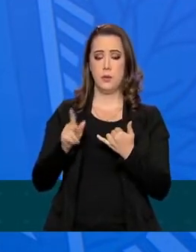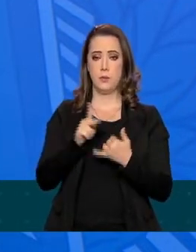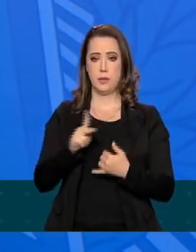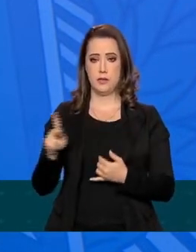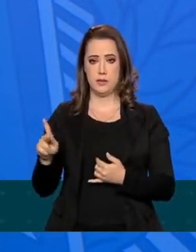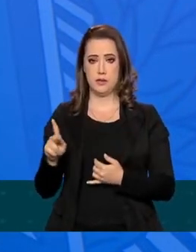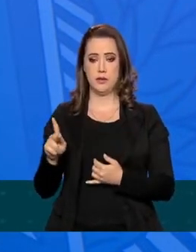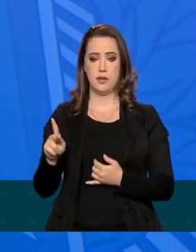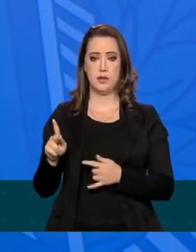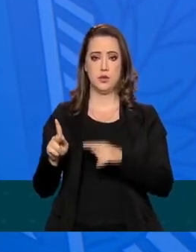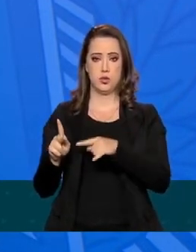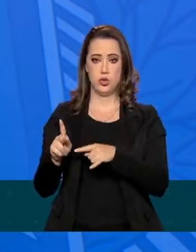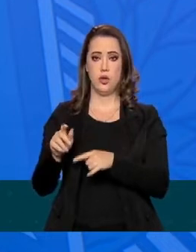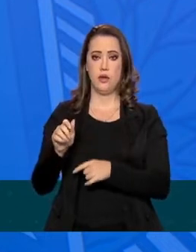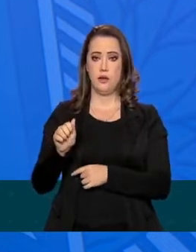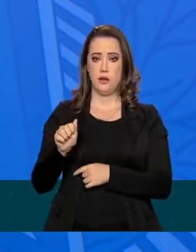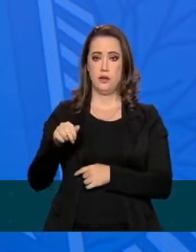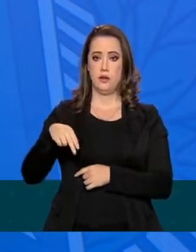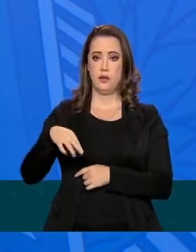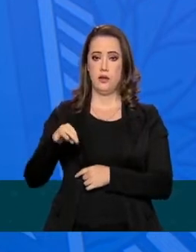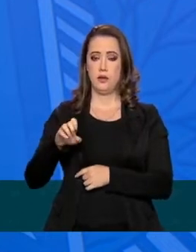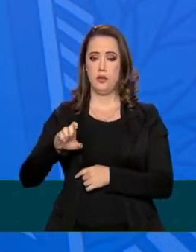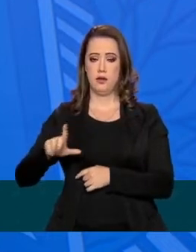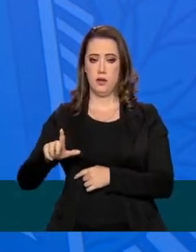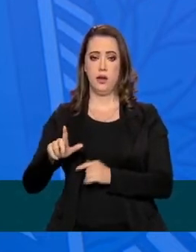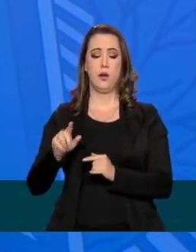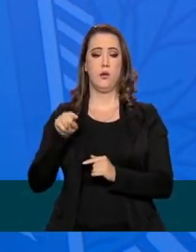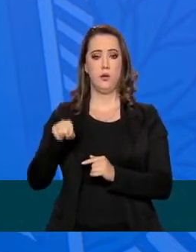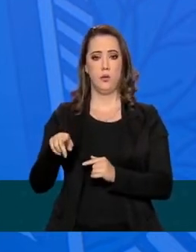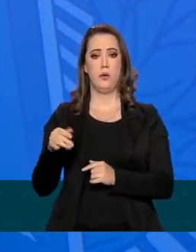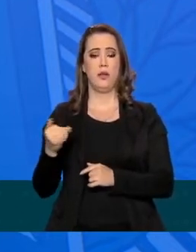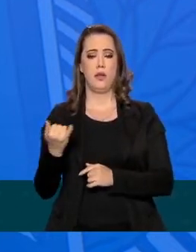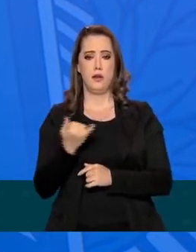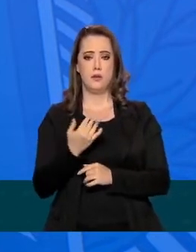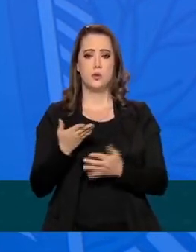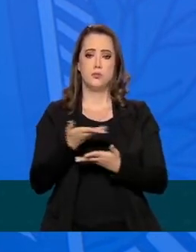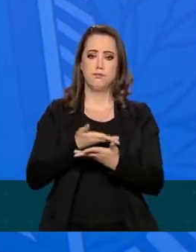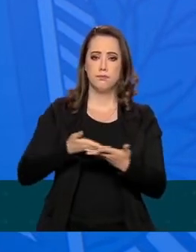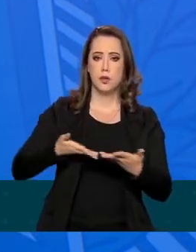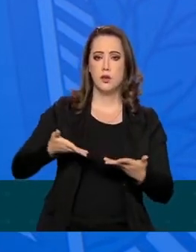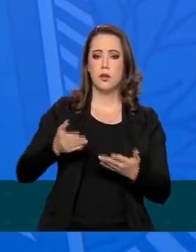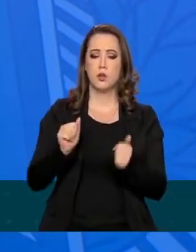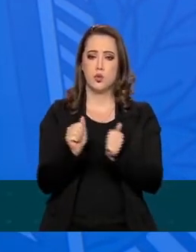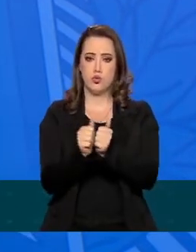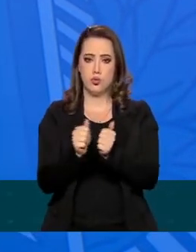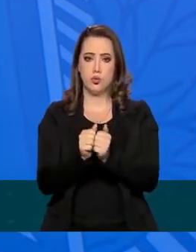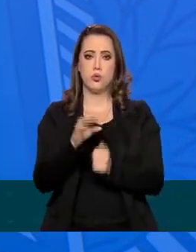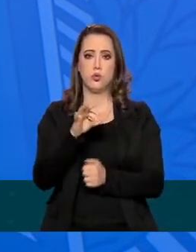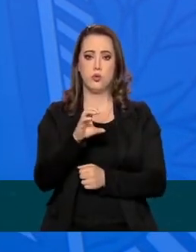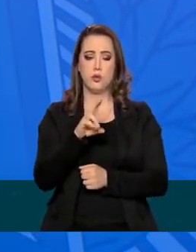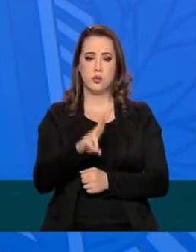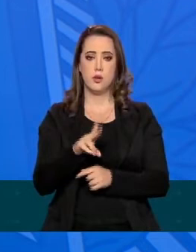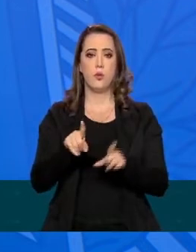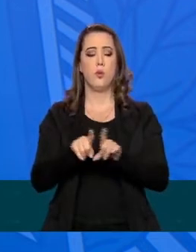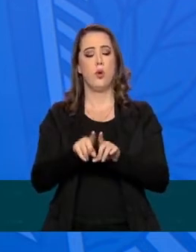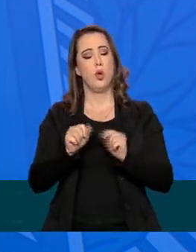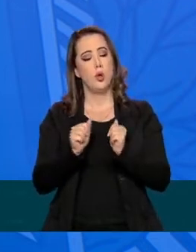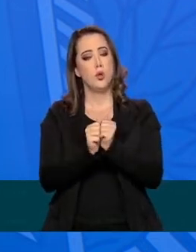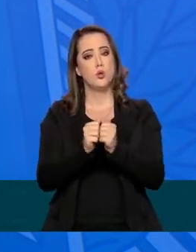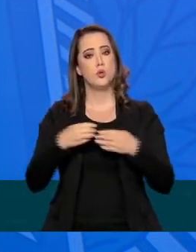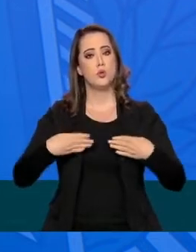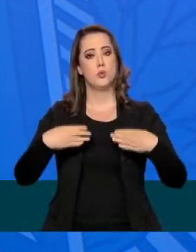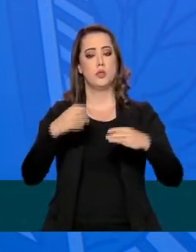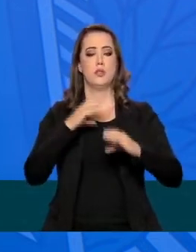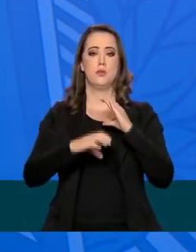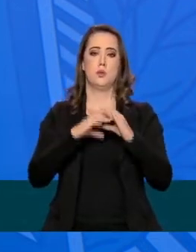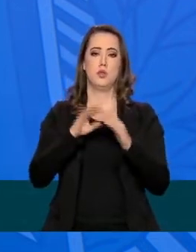grande interação do TCU, com a Anatel, o Ministério das Comunicações, que eles